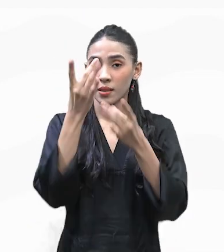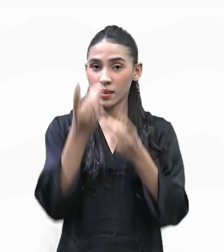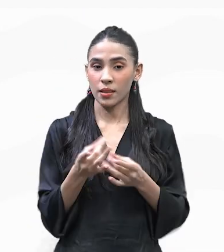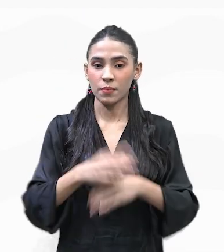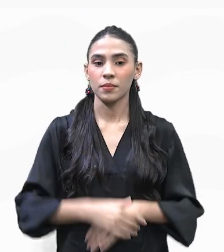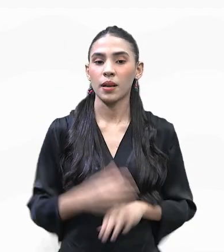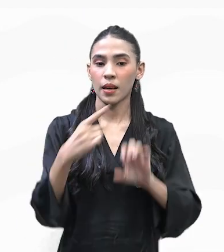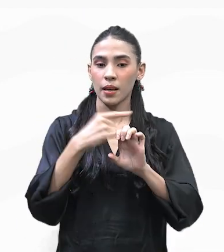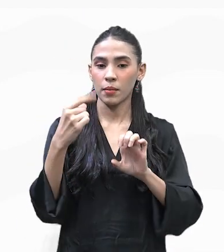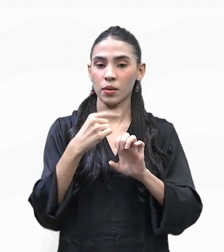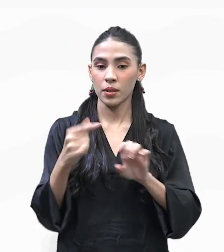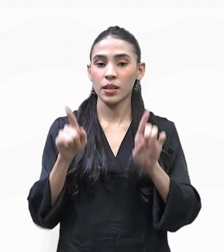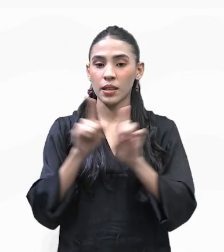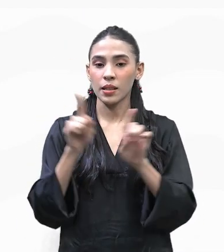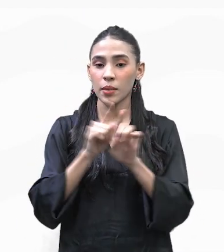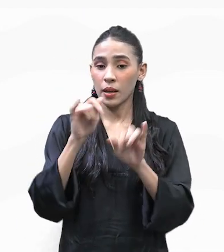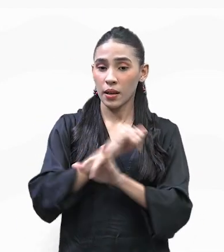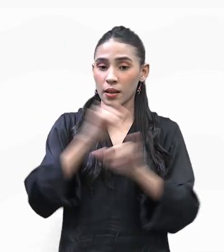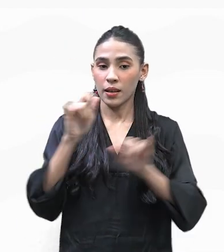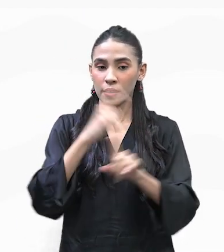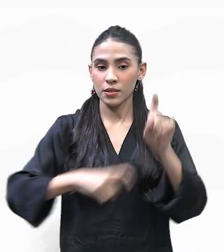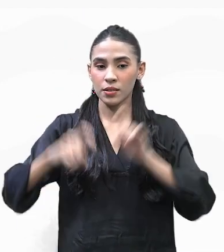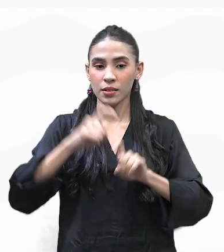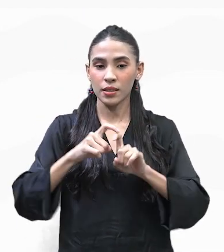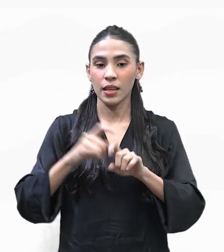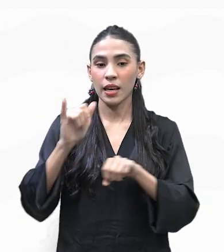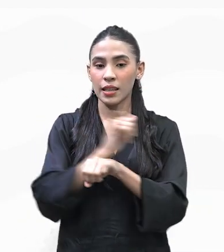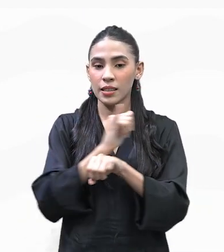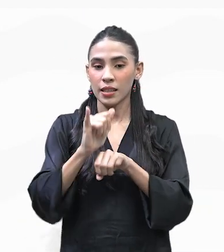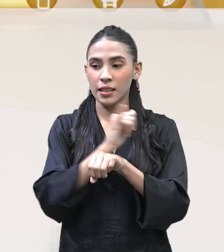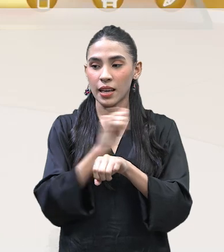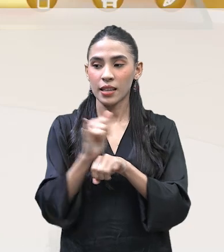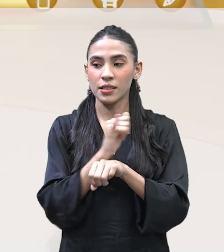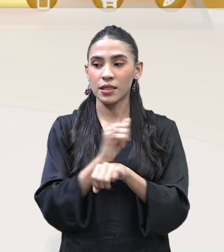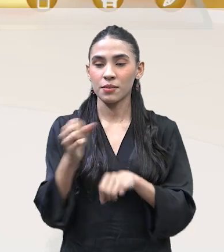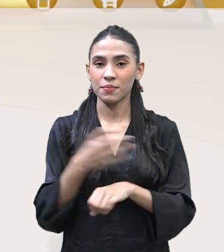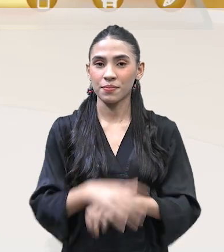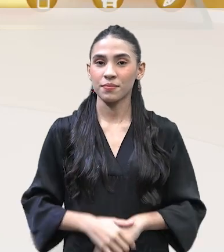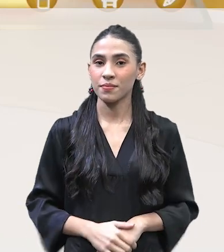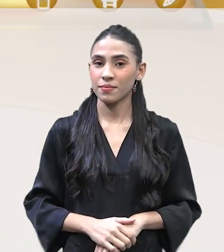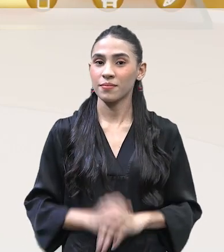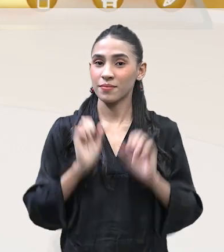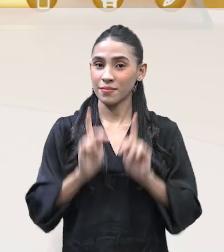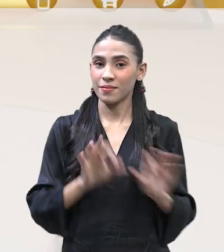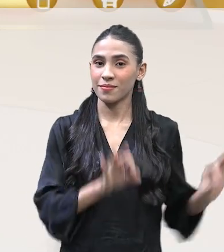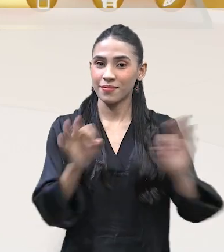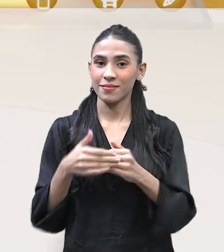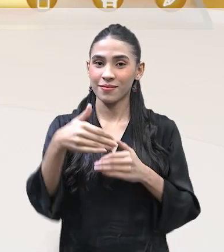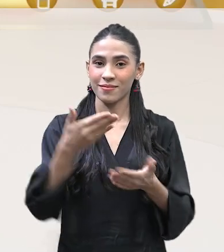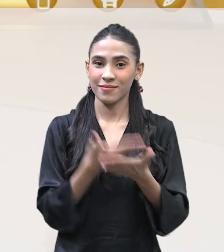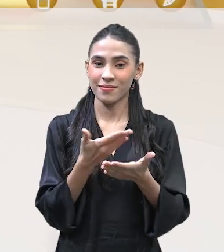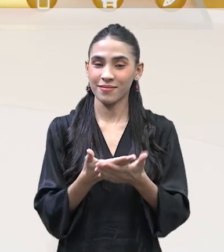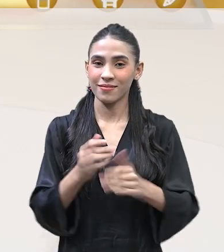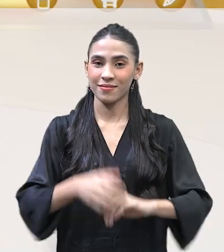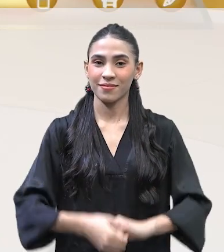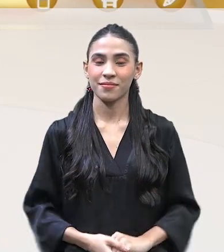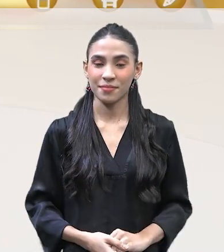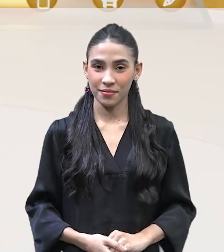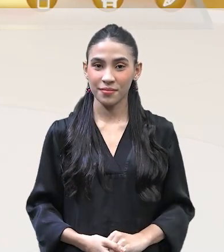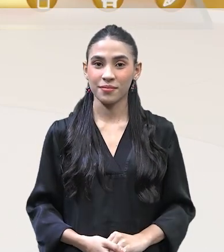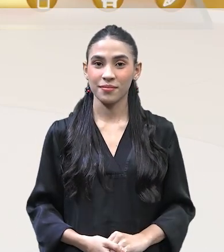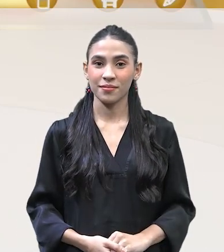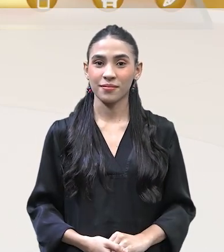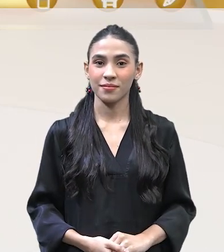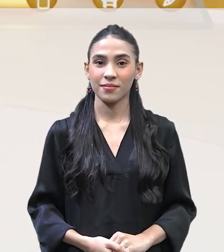detalhamento, empreendedorismo e o marketing digital, ferramentas atuais. Muito Vamos iniciar nossa aula, professora? Então, vamos lá. Bora lá.